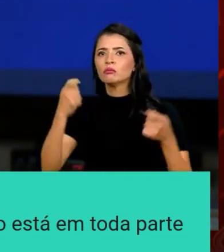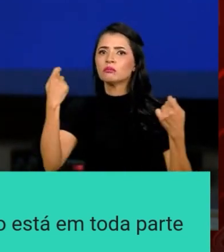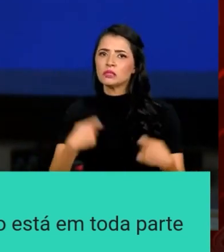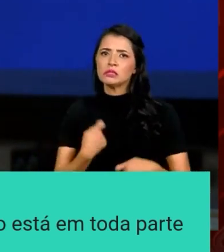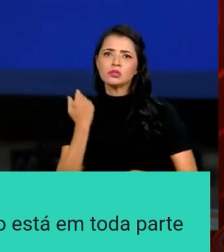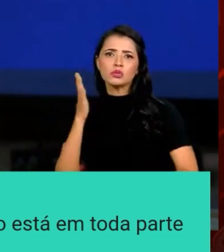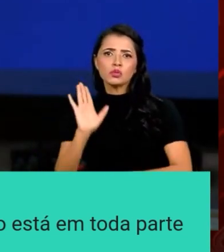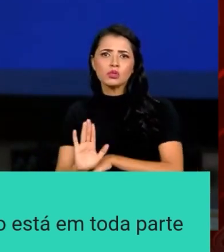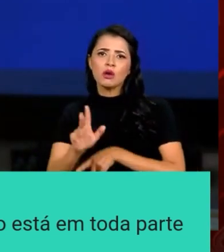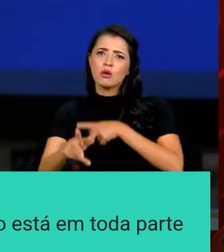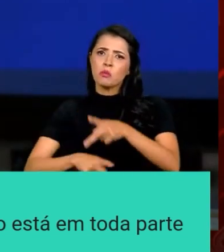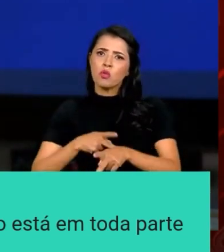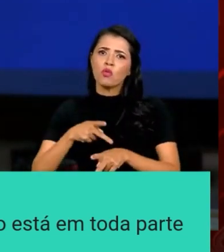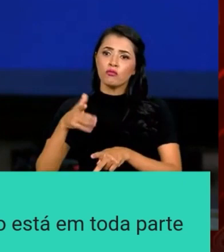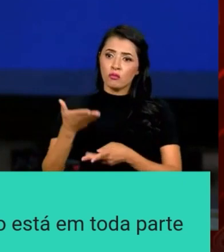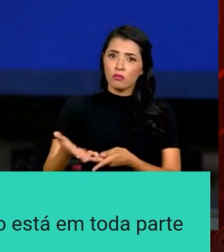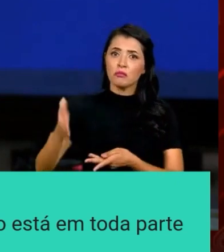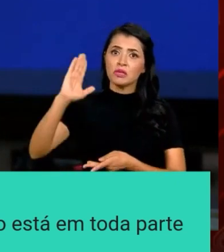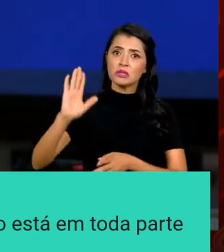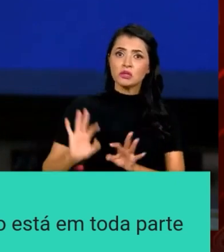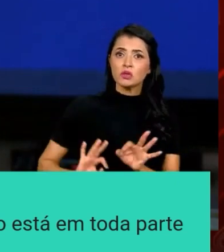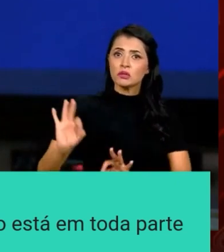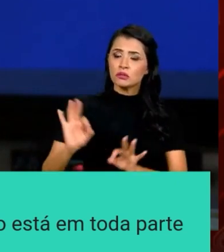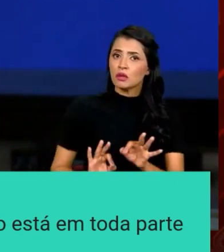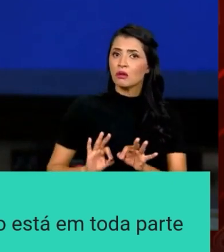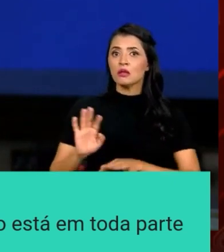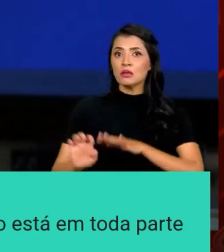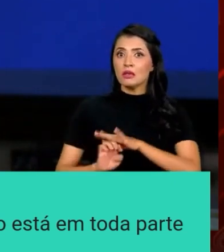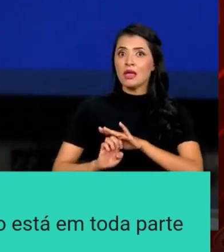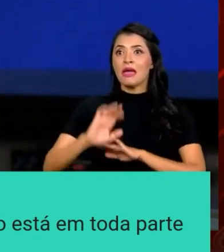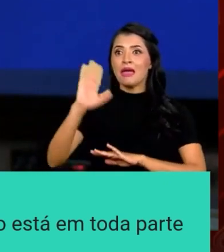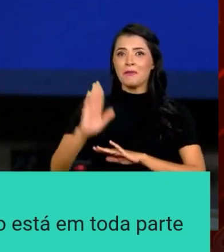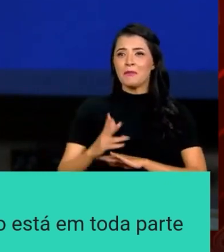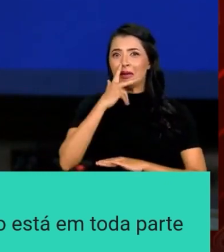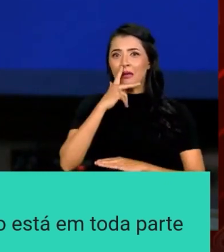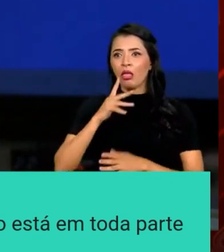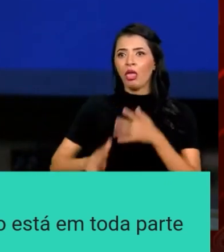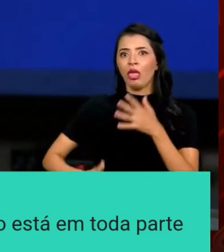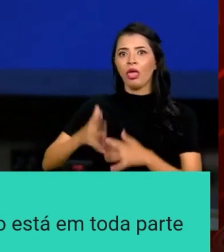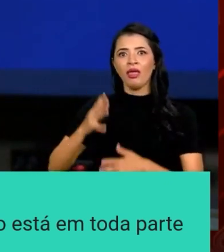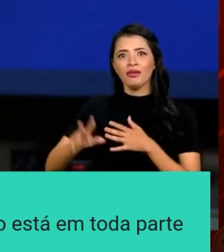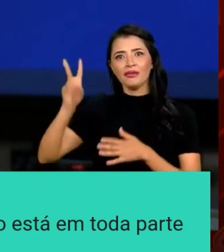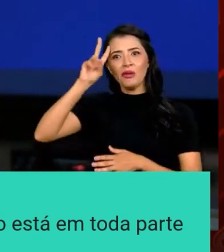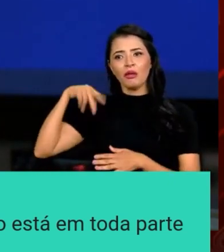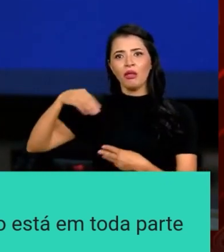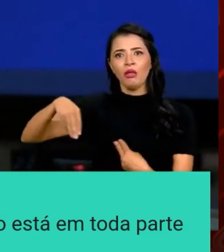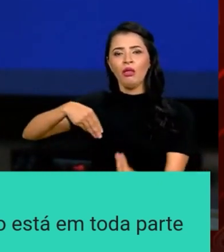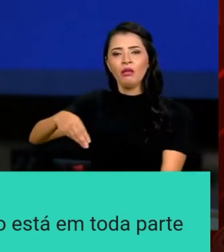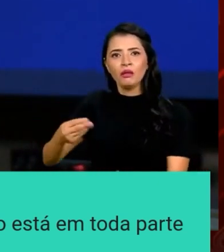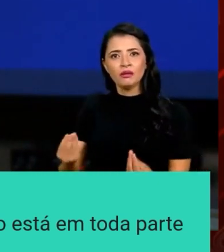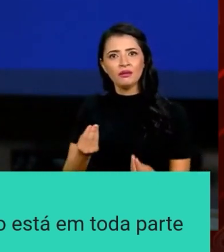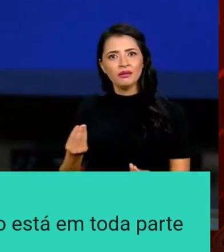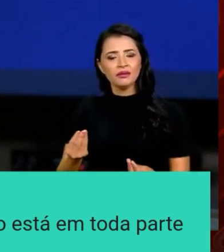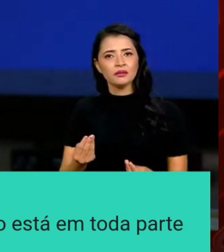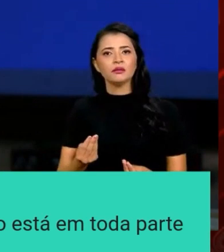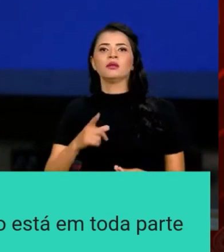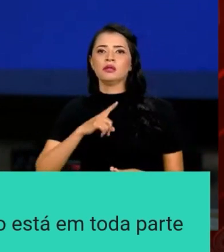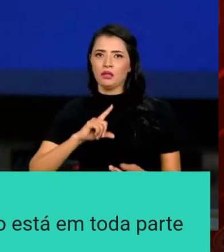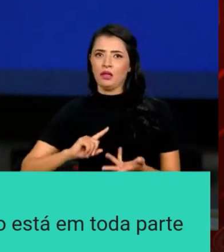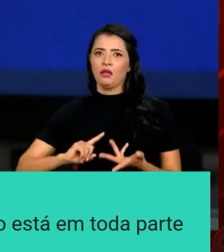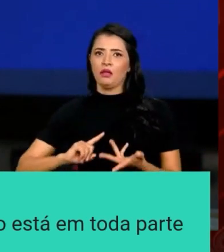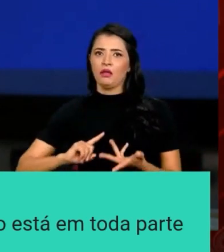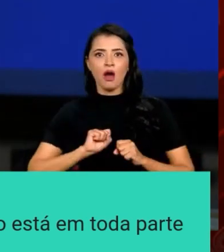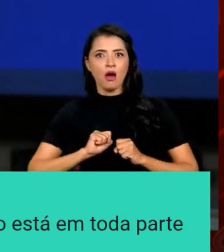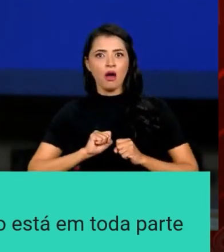ajudar o povo brasileiro a se organizar. Porque o Estado brasileiro é um Estado que desorganiza o povo brasileiro historicamente. Existe uma série de